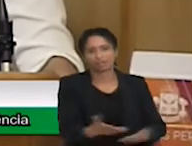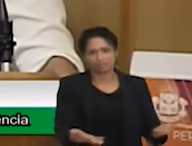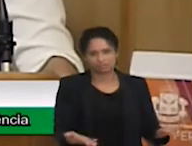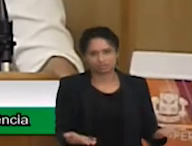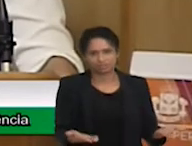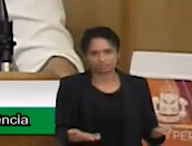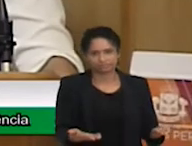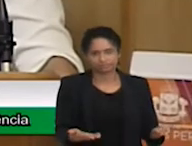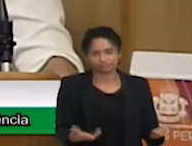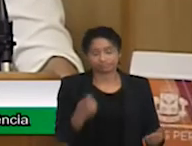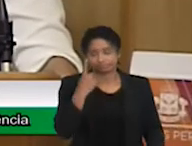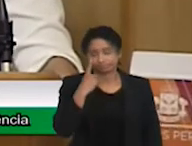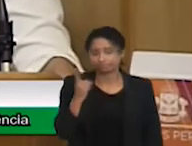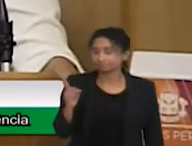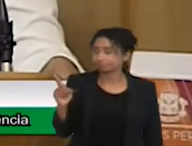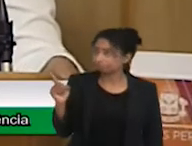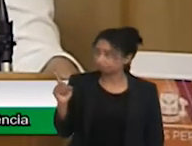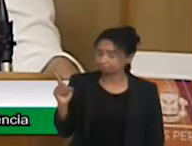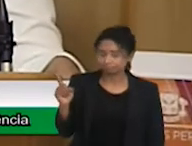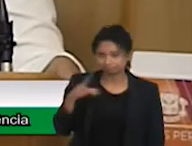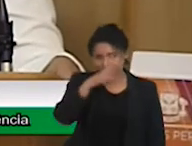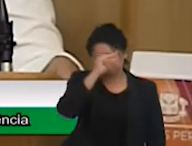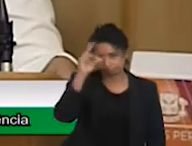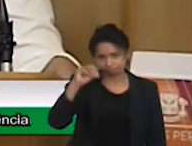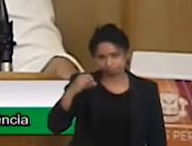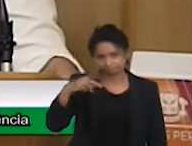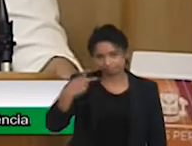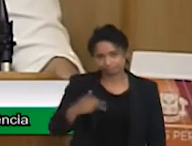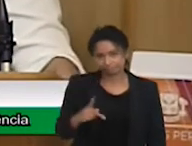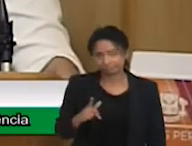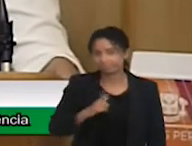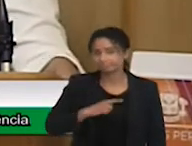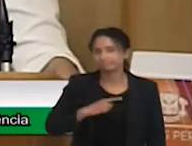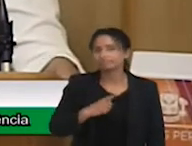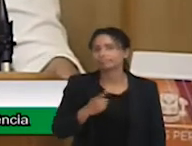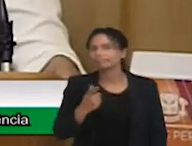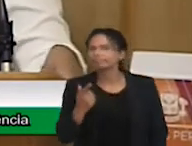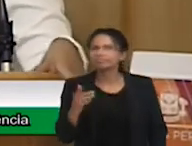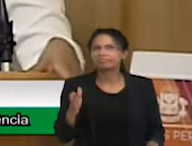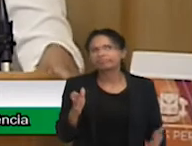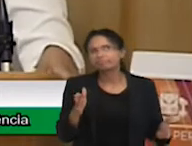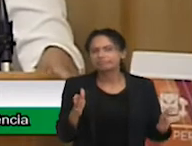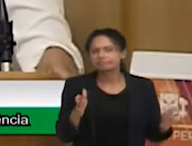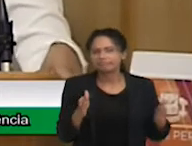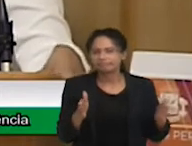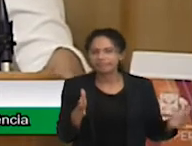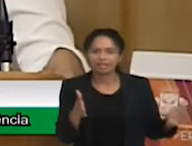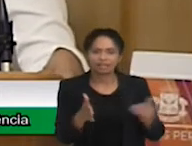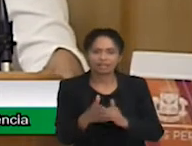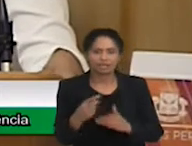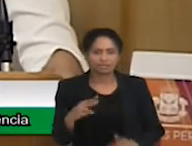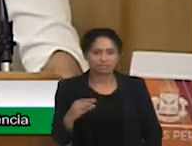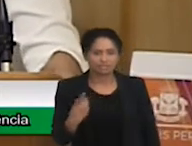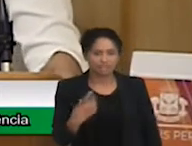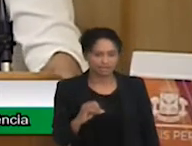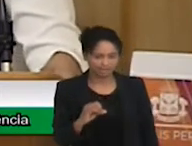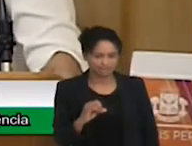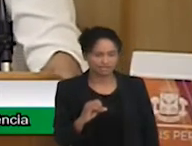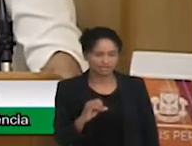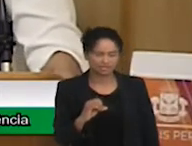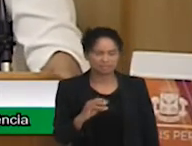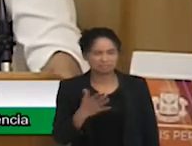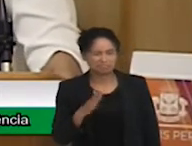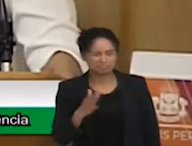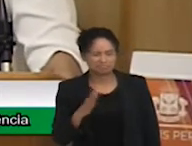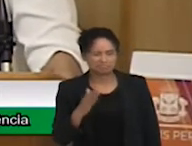município, de Osasco, a gente tem um percentual até 2010, já que a gente está sem senso há muito tempo, que em torno de